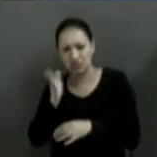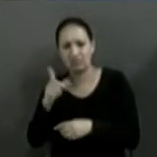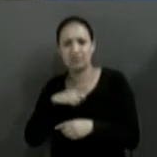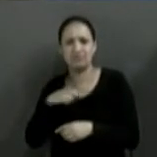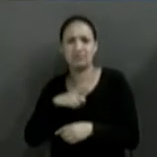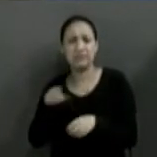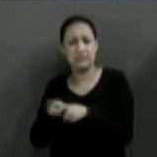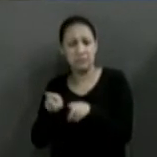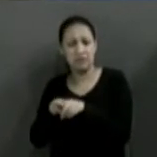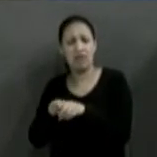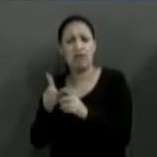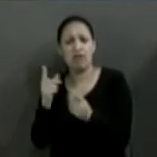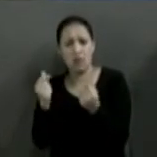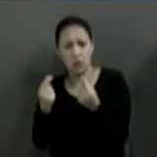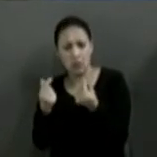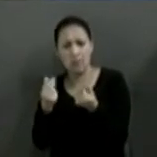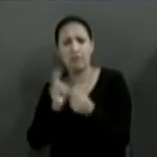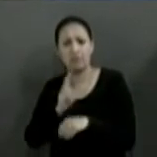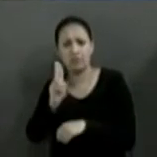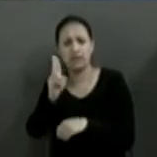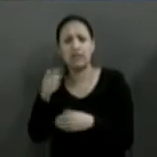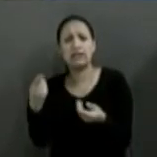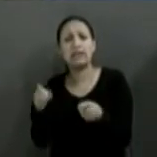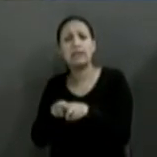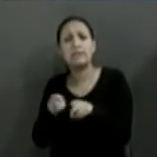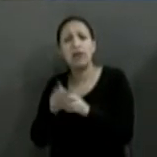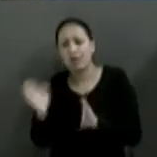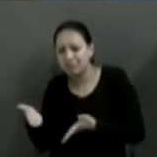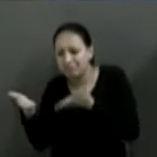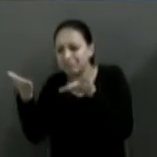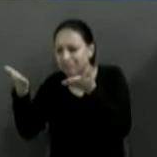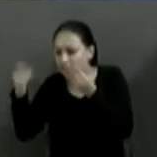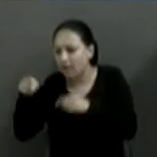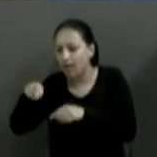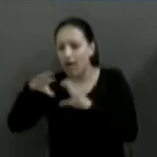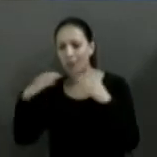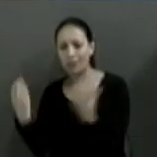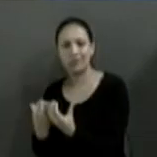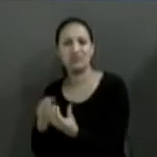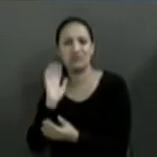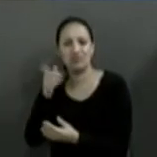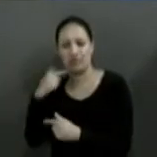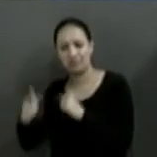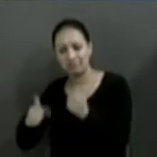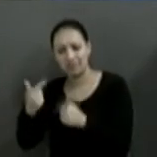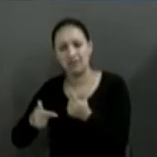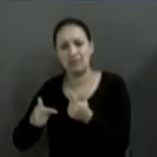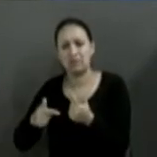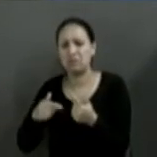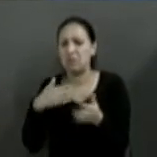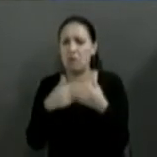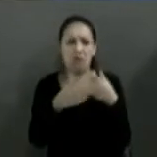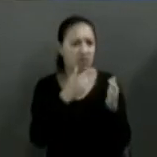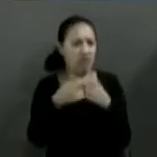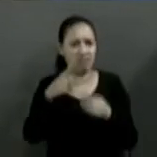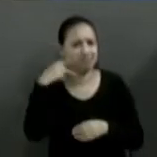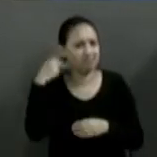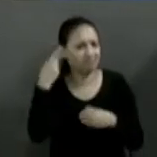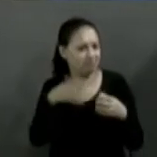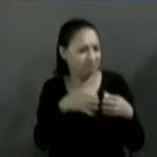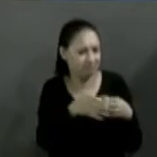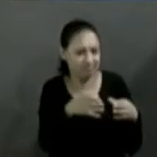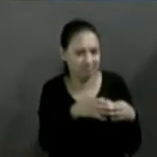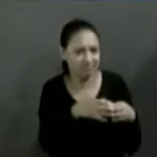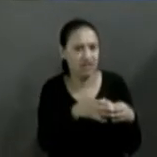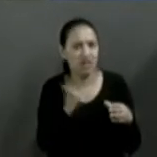e também prestigiar a nossa comunidade, as pessoas que trabalham. Independente dos partidos. A nossa coligação também, são dois partidos,